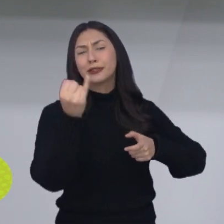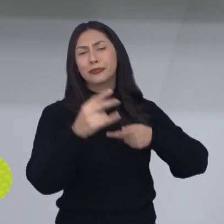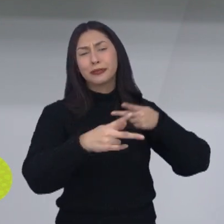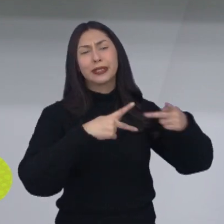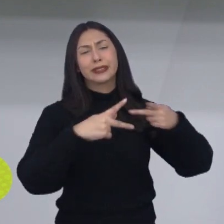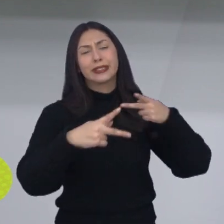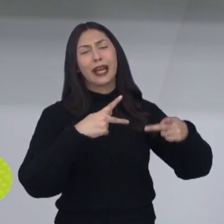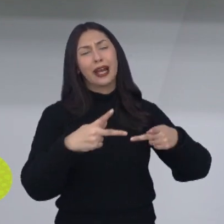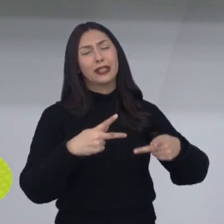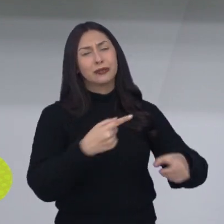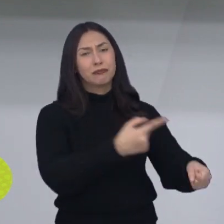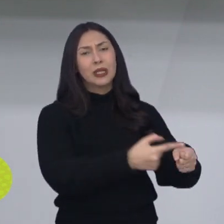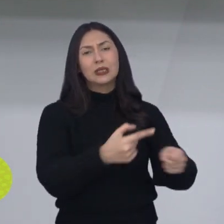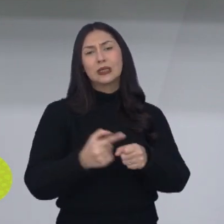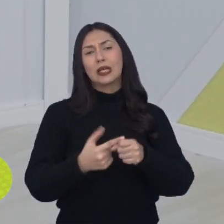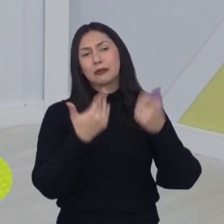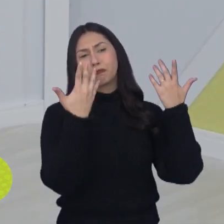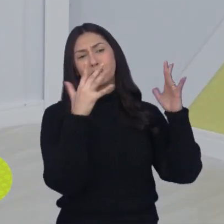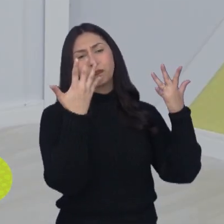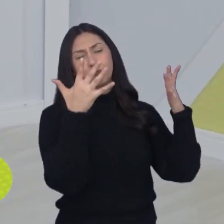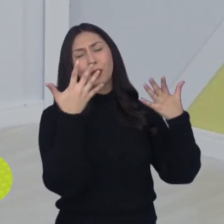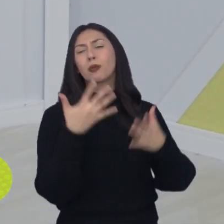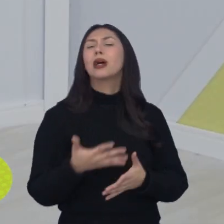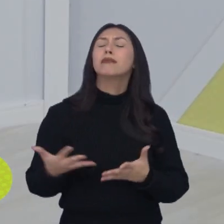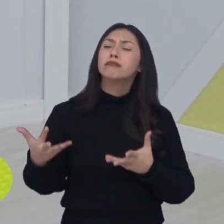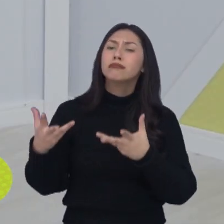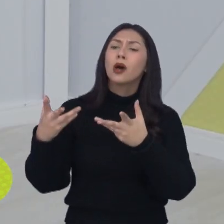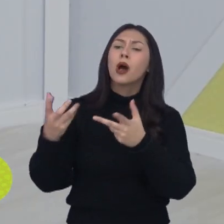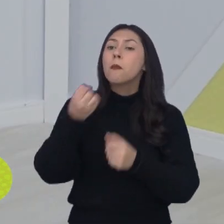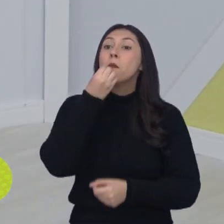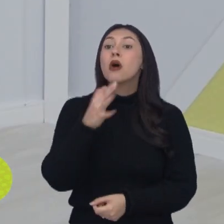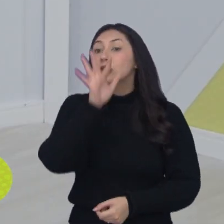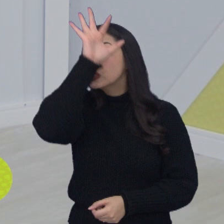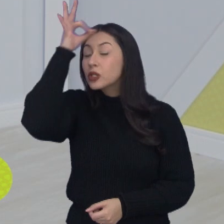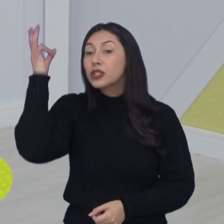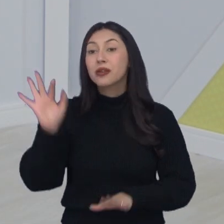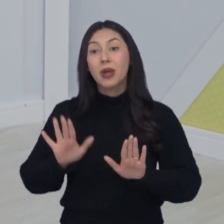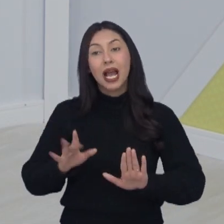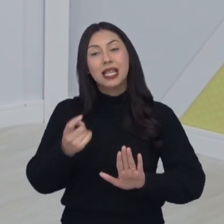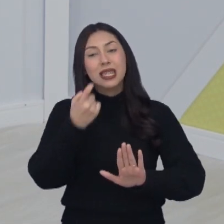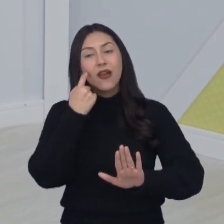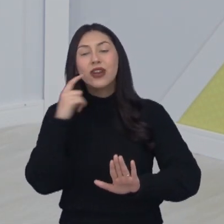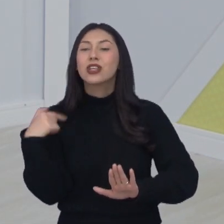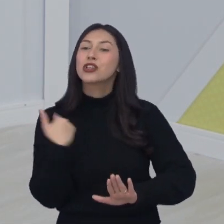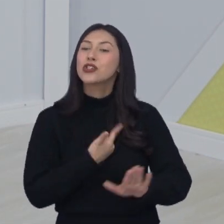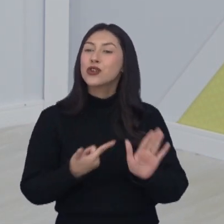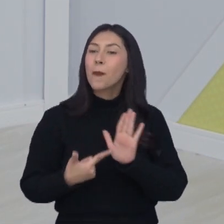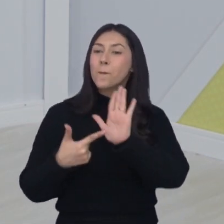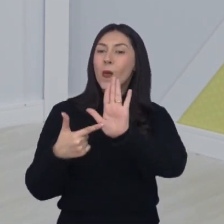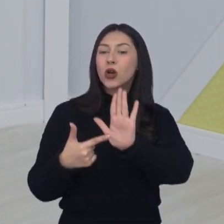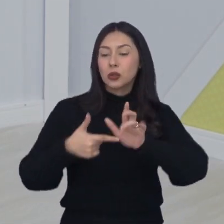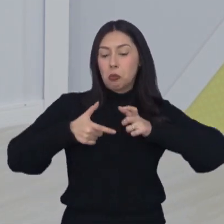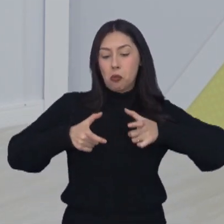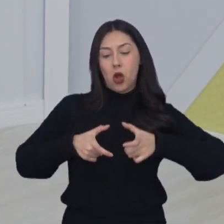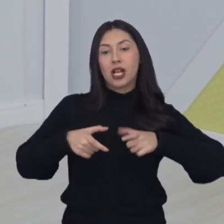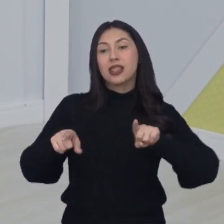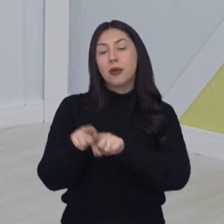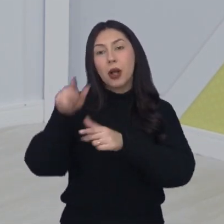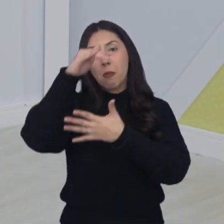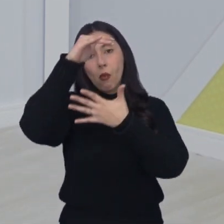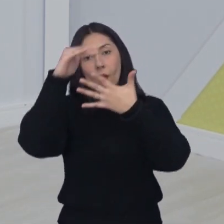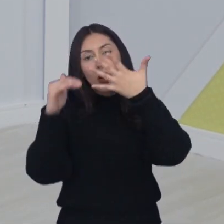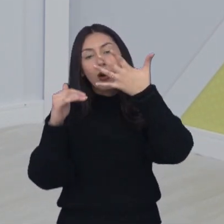então parabéns aí para todo mundo. Maravilha, sucesso e, claro, sexta-feira a gente atualiza o quadro de medalhas e também o posicionamento geral